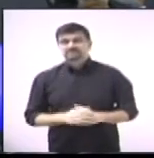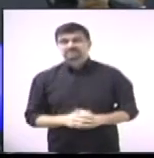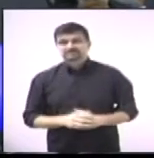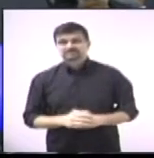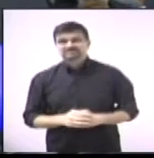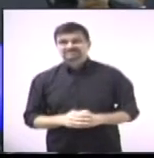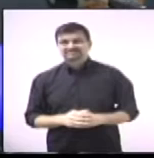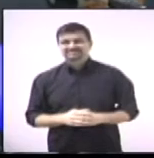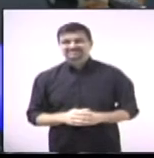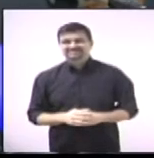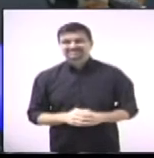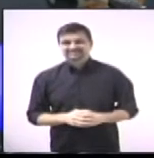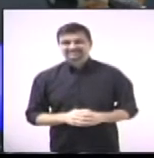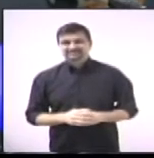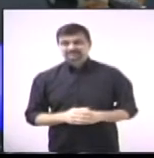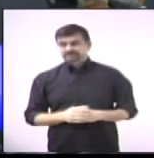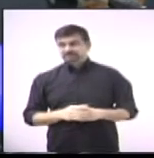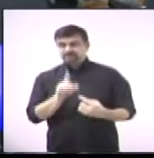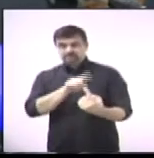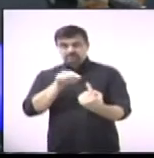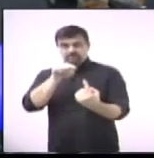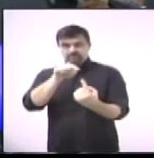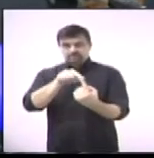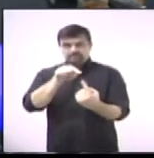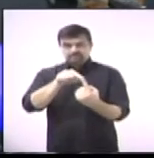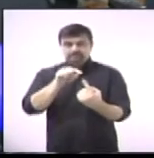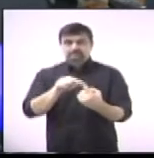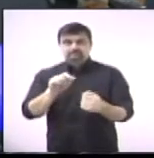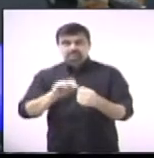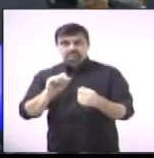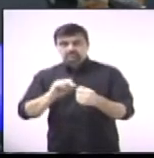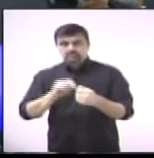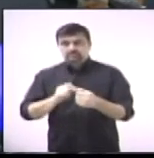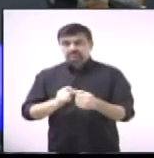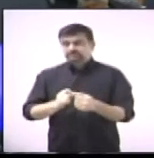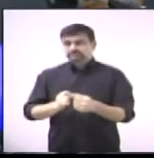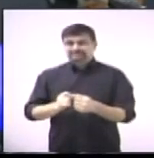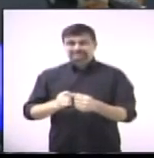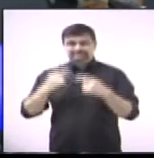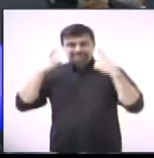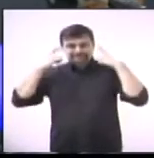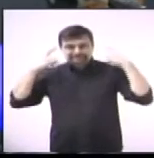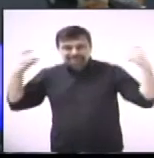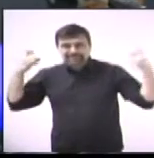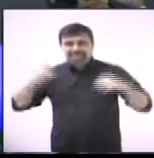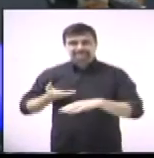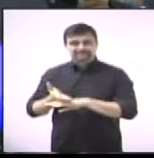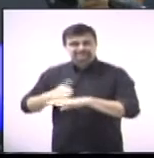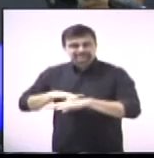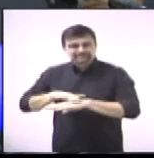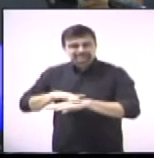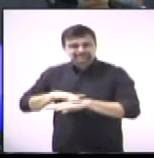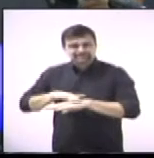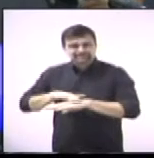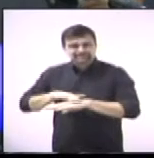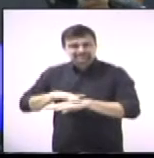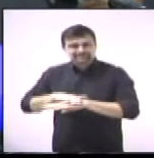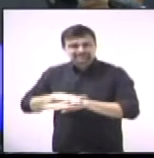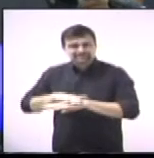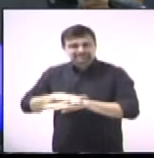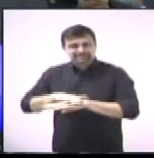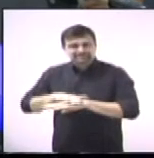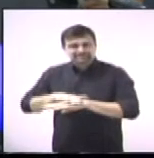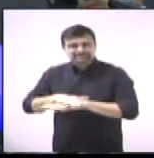1995, a fim de inibir a perturbação do sossego e volume excessivo de